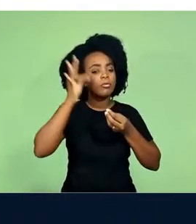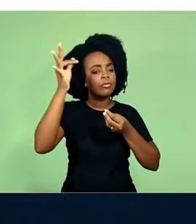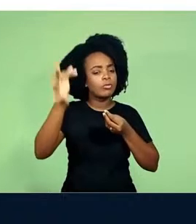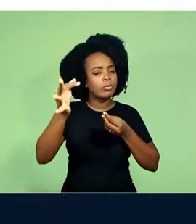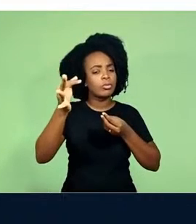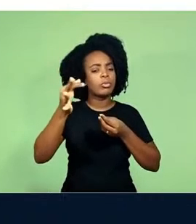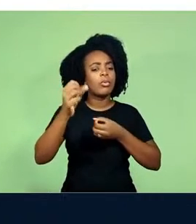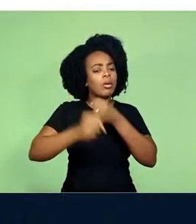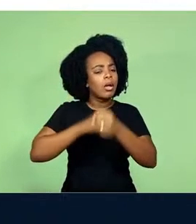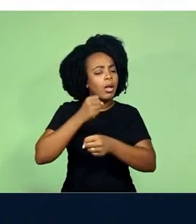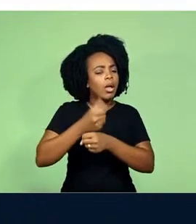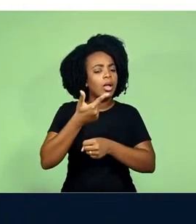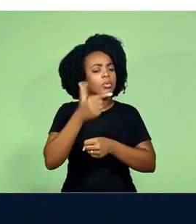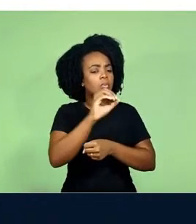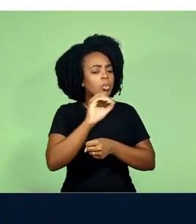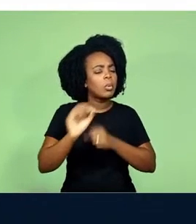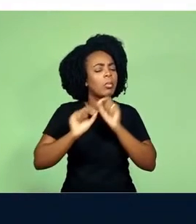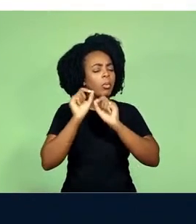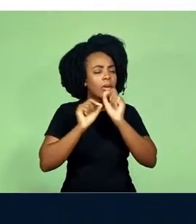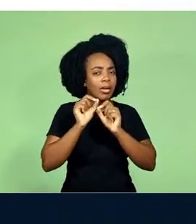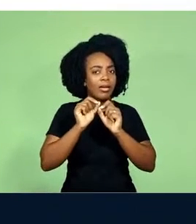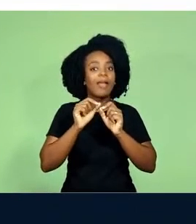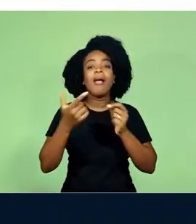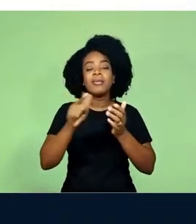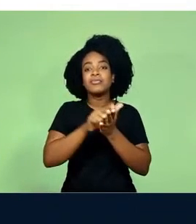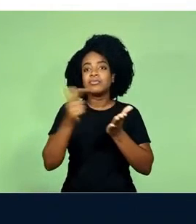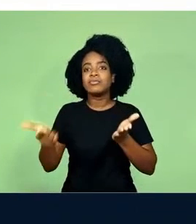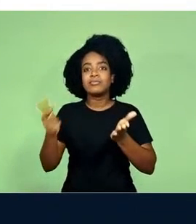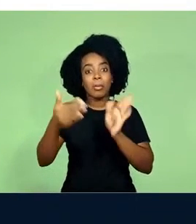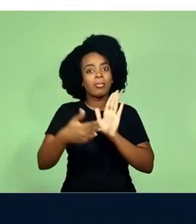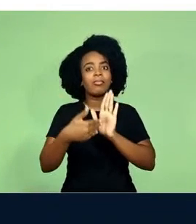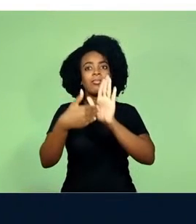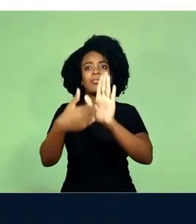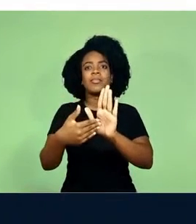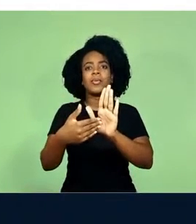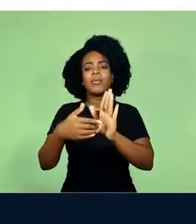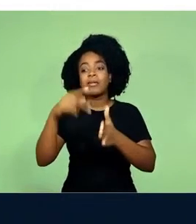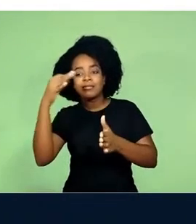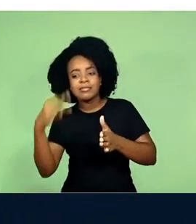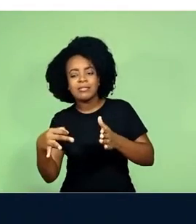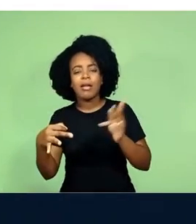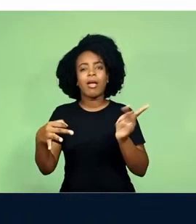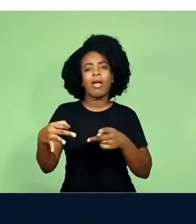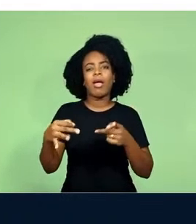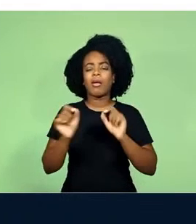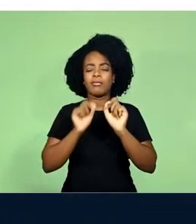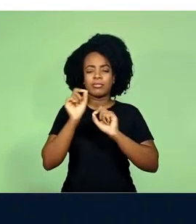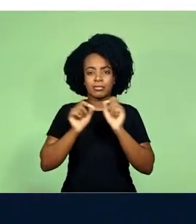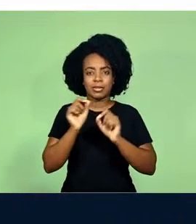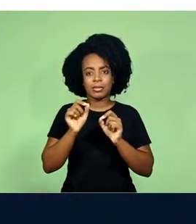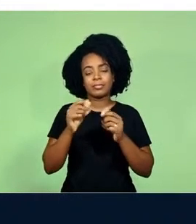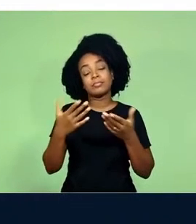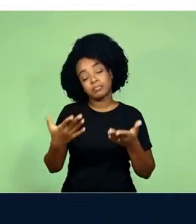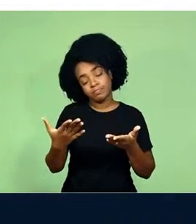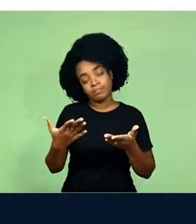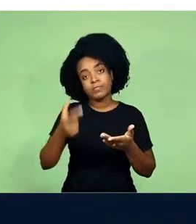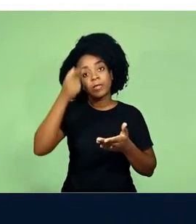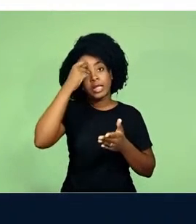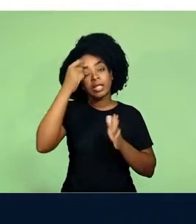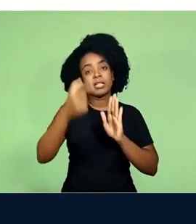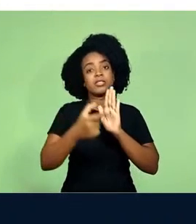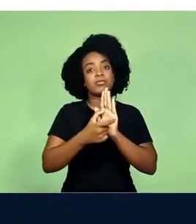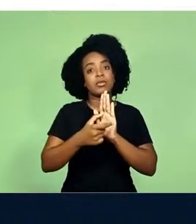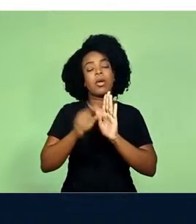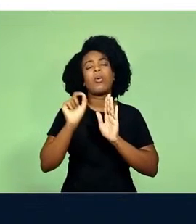momento, e mostrando no que eles acertaram e erraram. Então, de modo algum, primeiro que a inteligência artificial é um